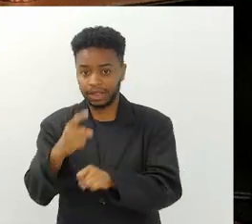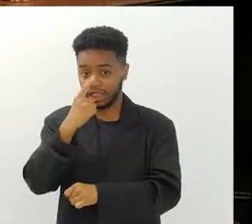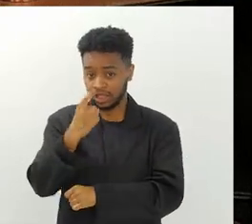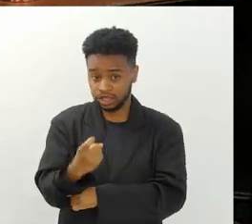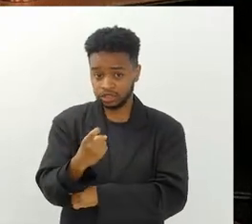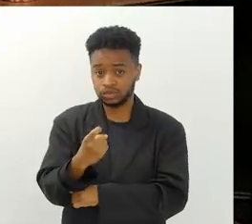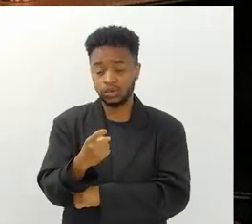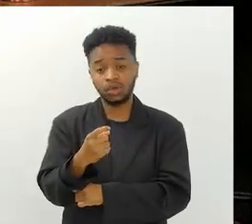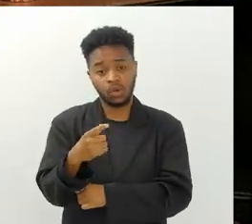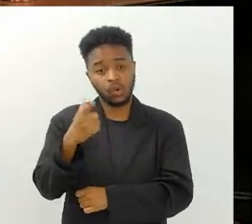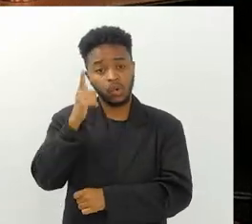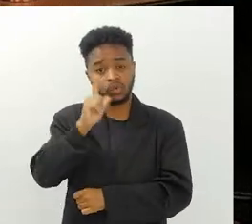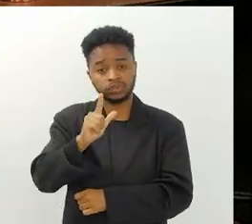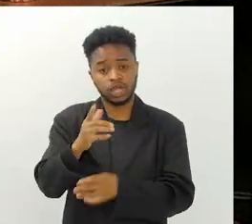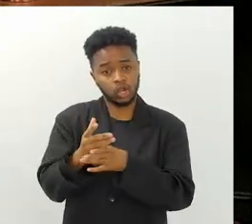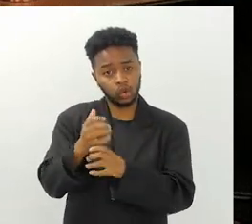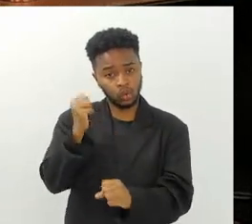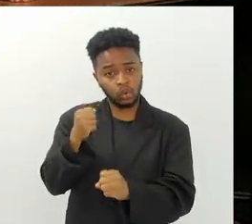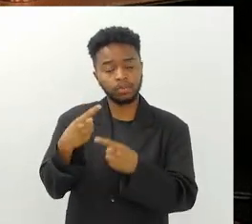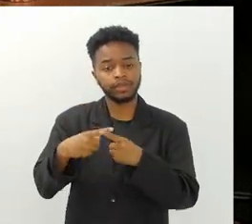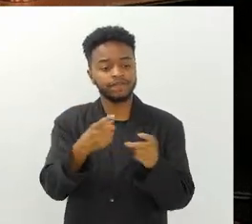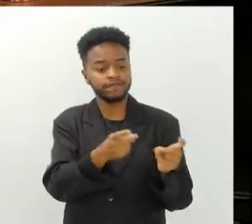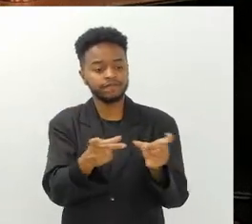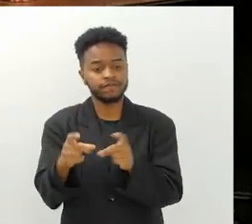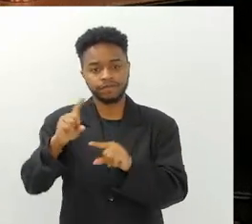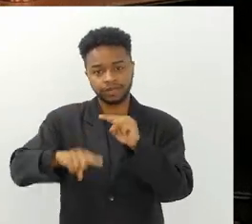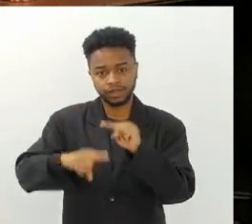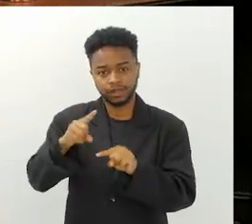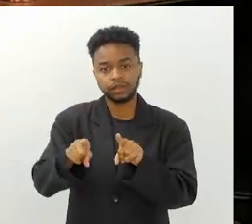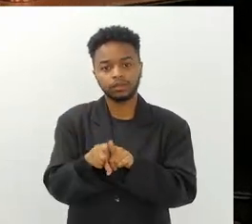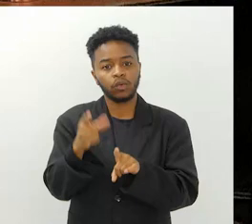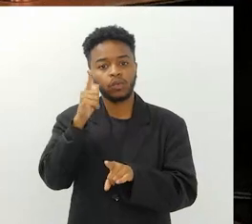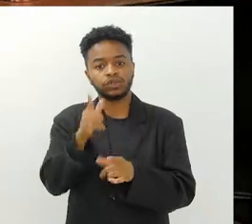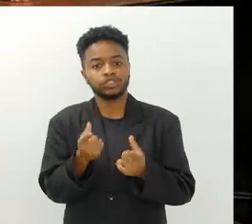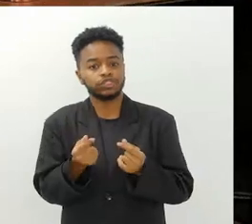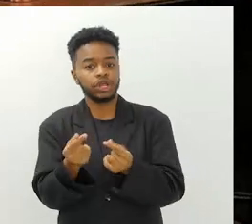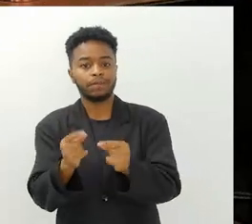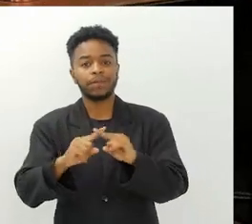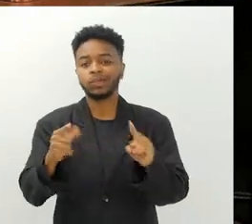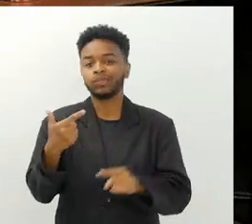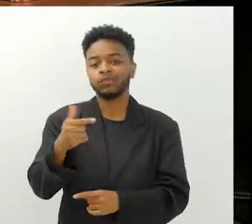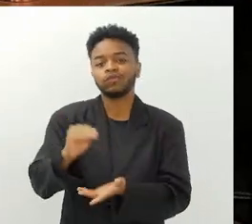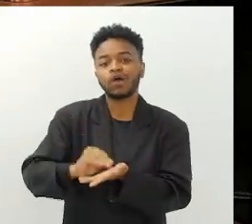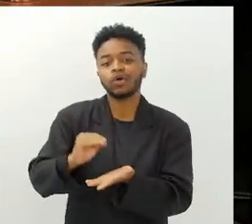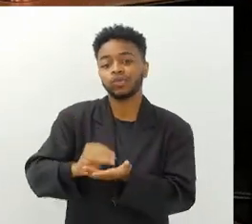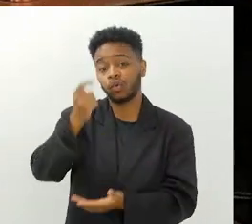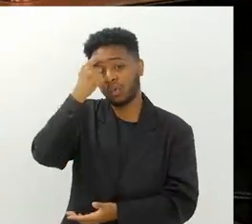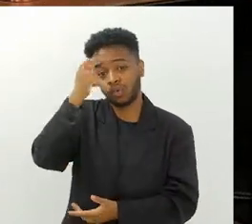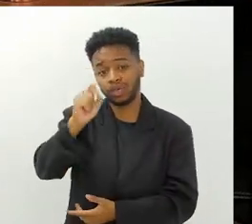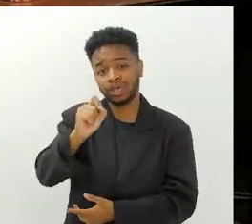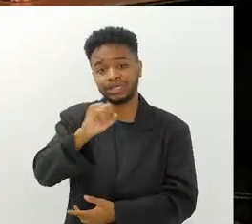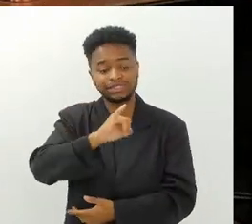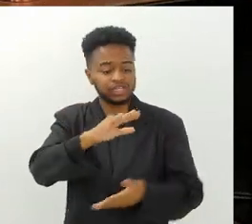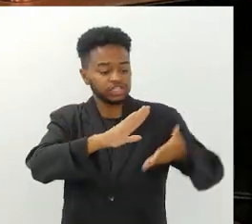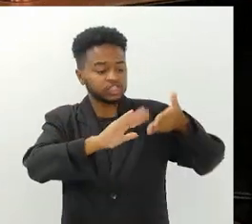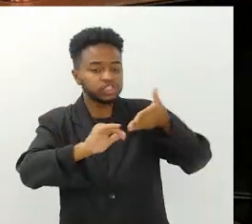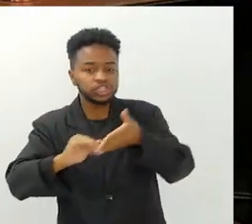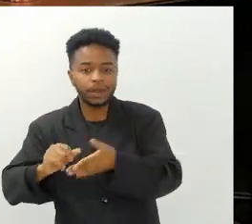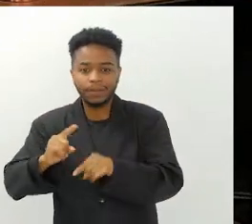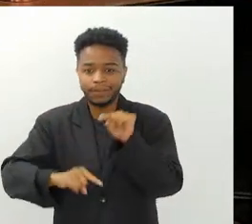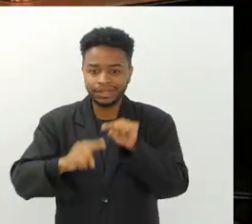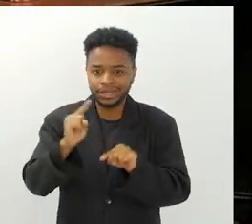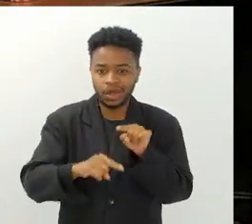pelo lucro, né? Porque ele consegue vender aquele material, lucra, e não tem aquela conscientização de que